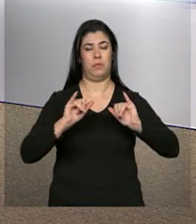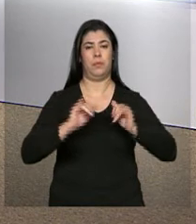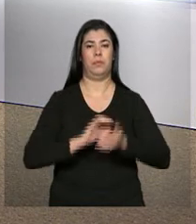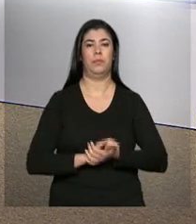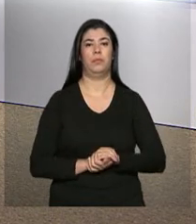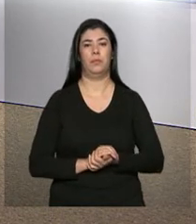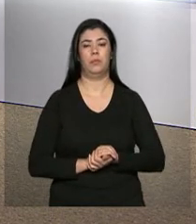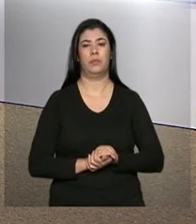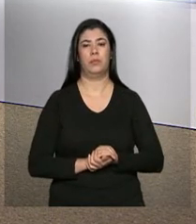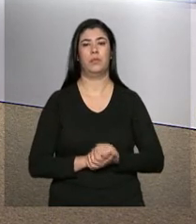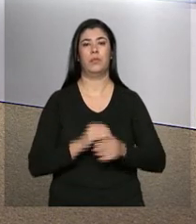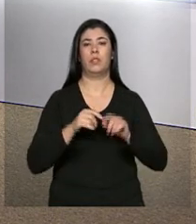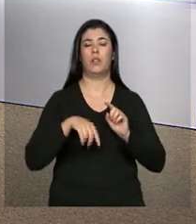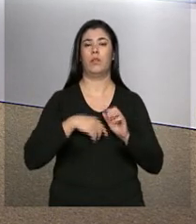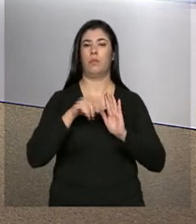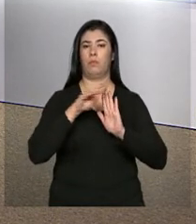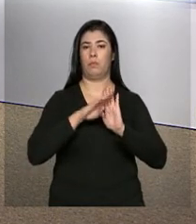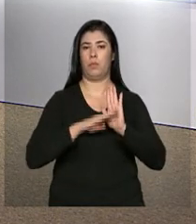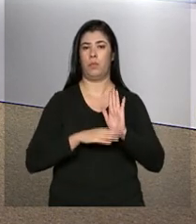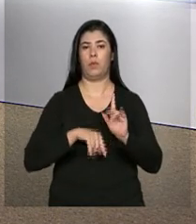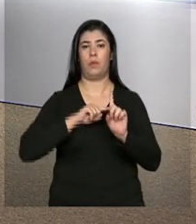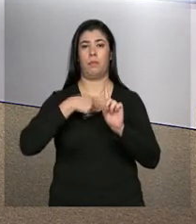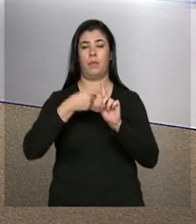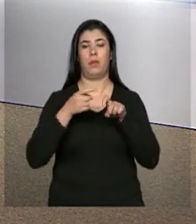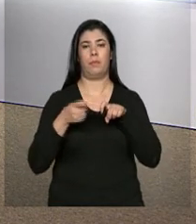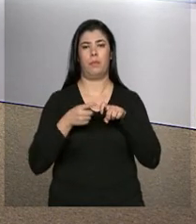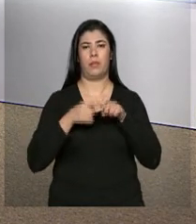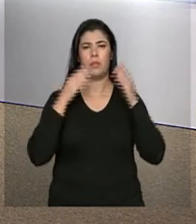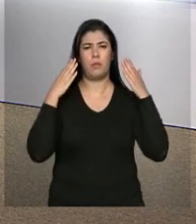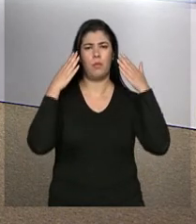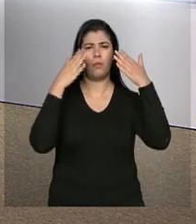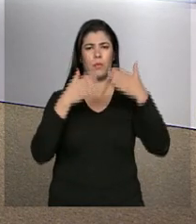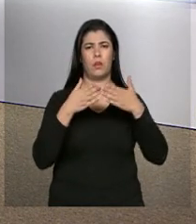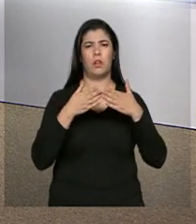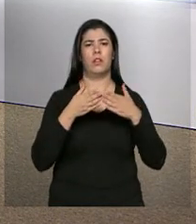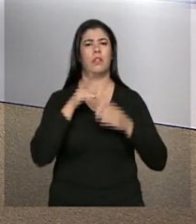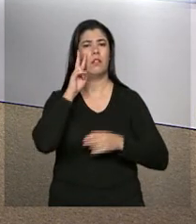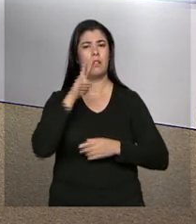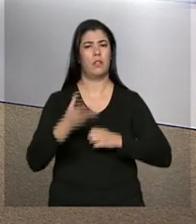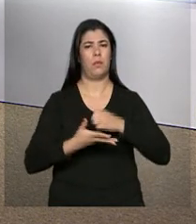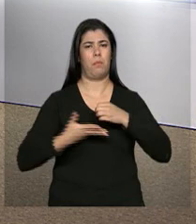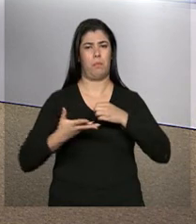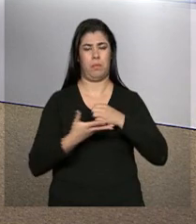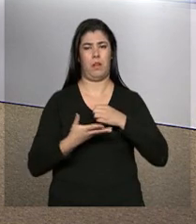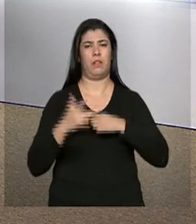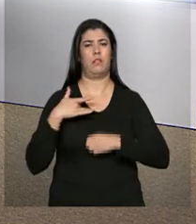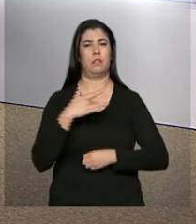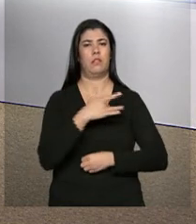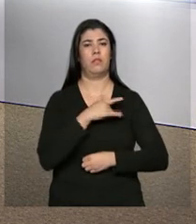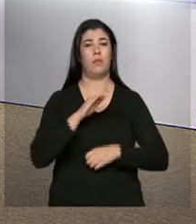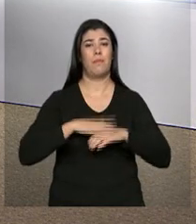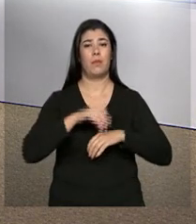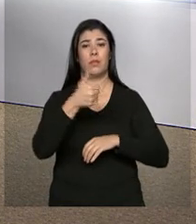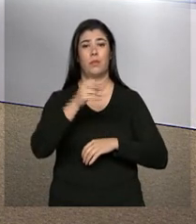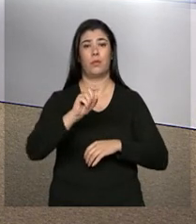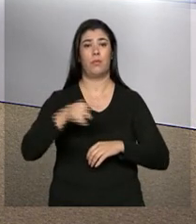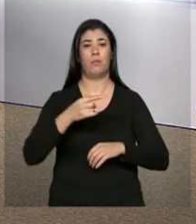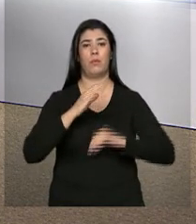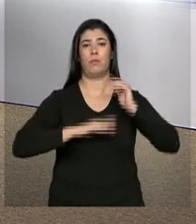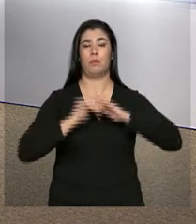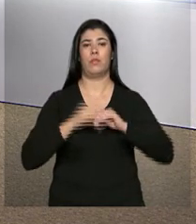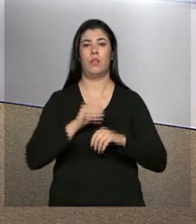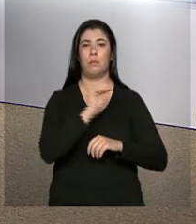informações. E o Mais Médicos mantém o foco na atenção básica à população. São mais de 18 mil profissionais que estão